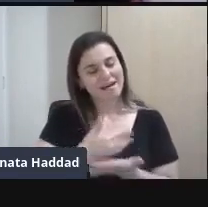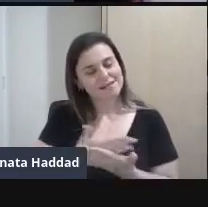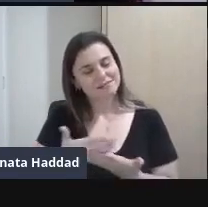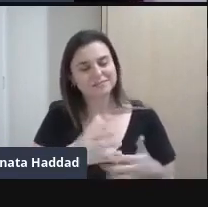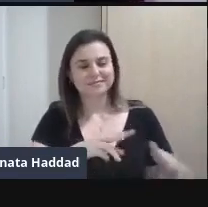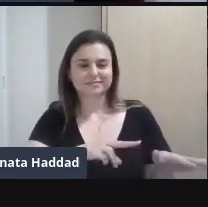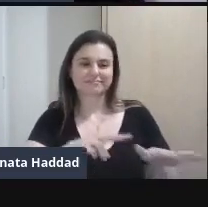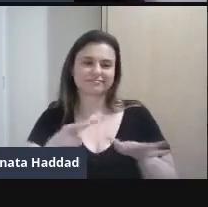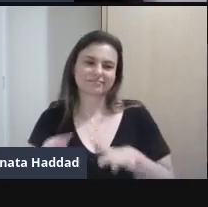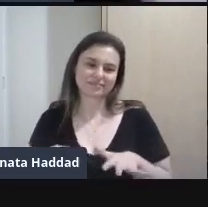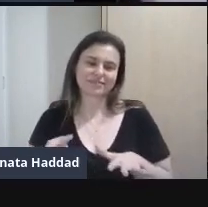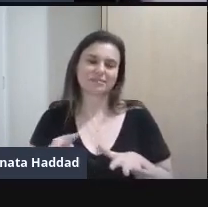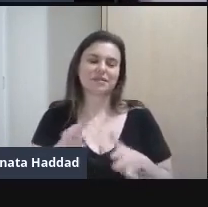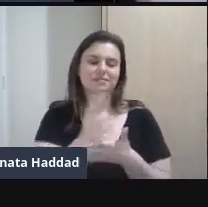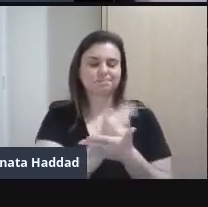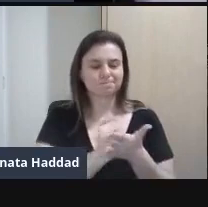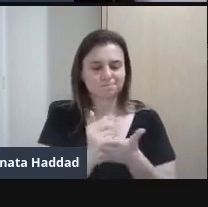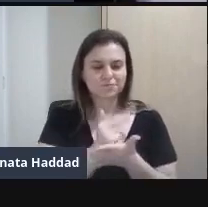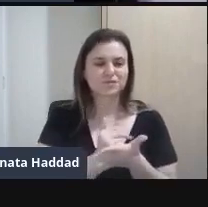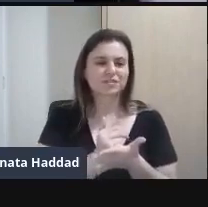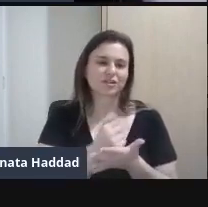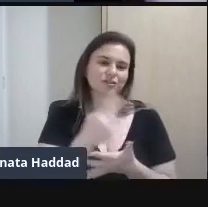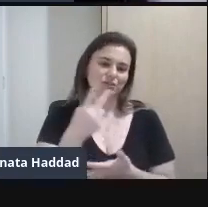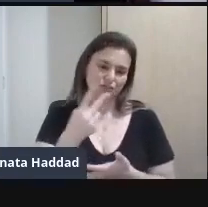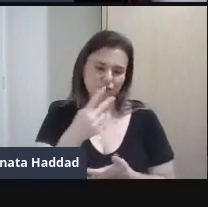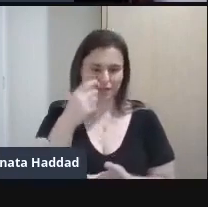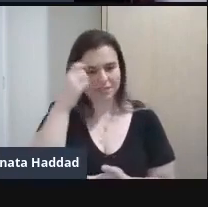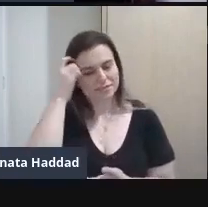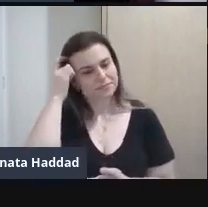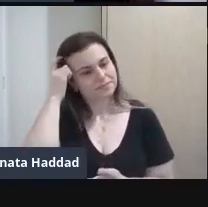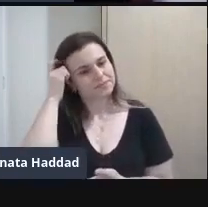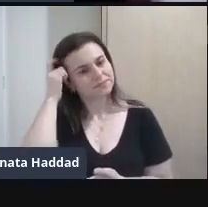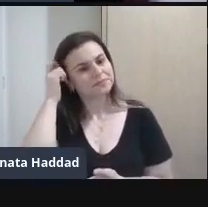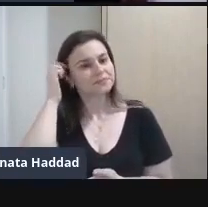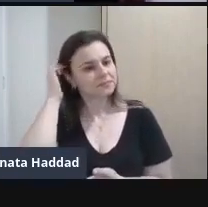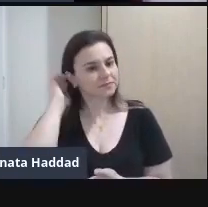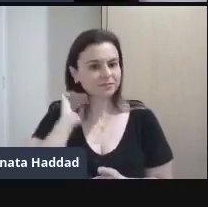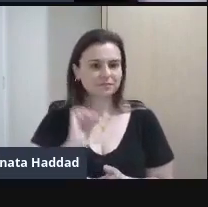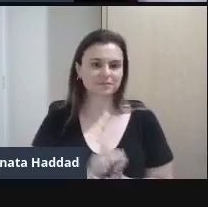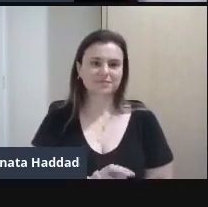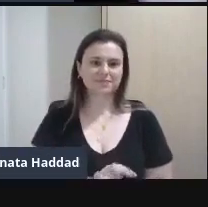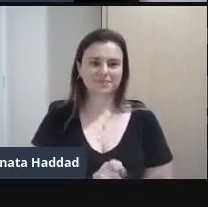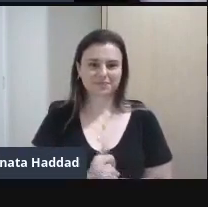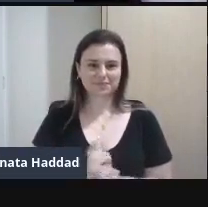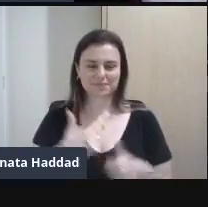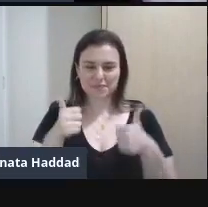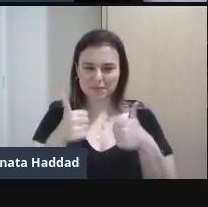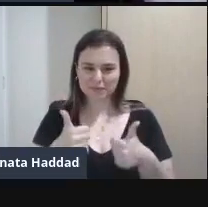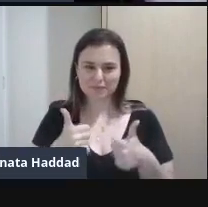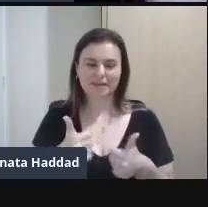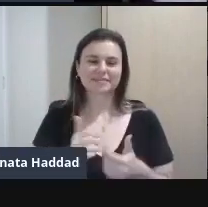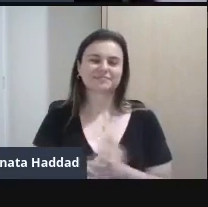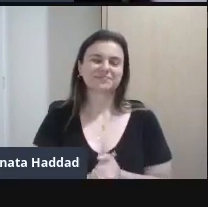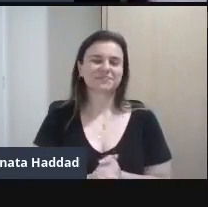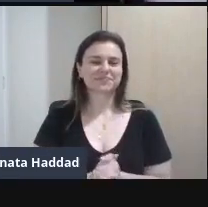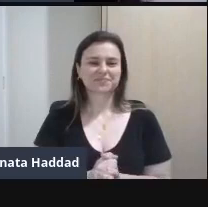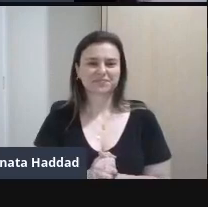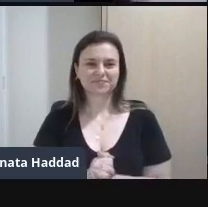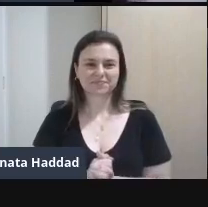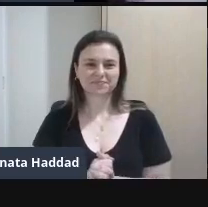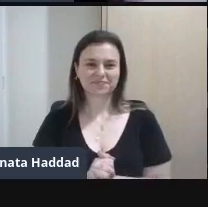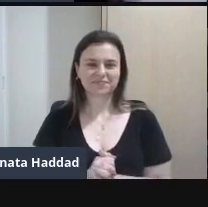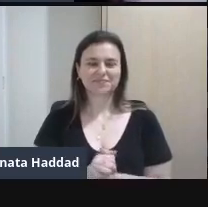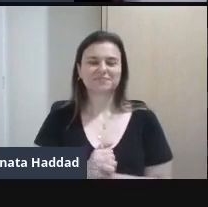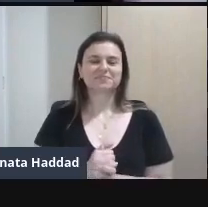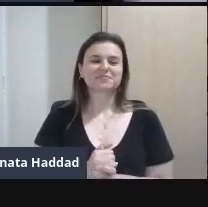De arte moderna No final Vou lendo Outras poesias Para vocês Muito bem Tarsila do Amaral Bora lá